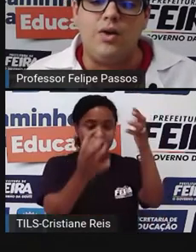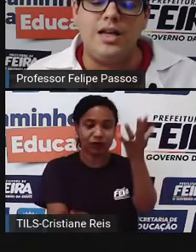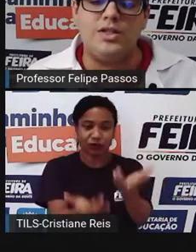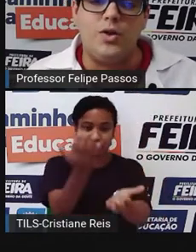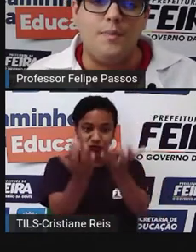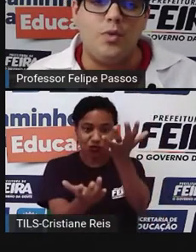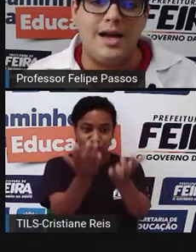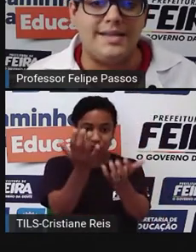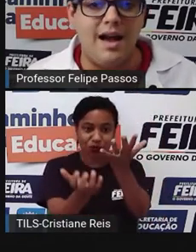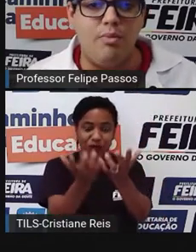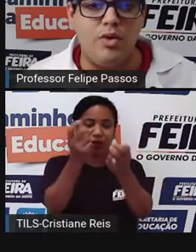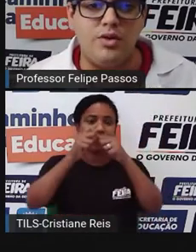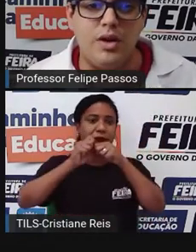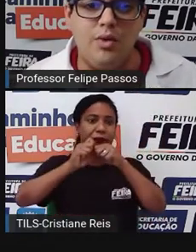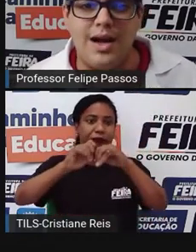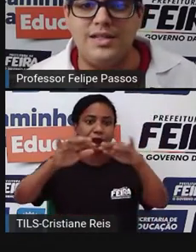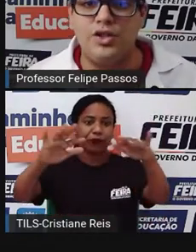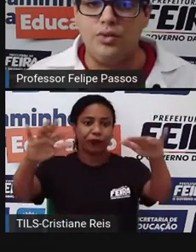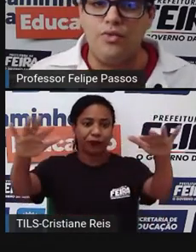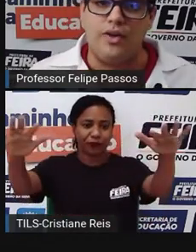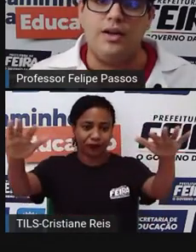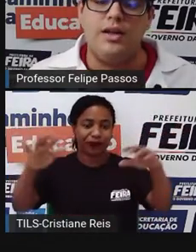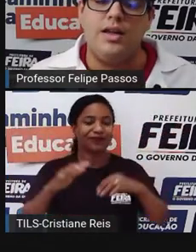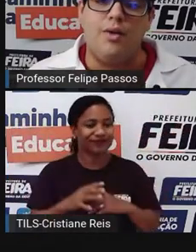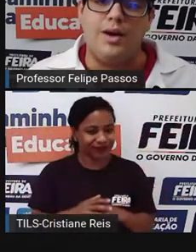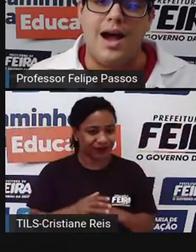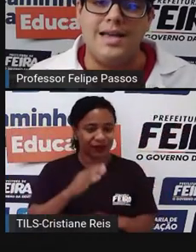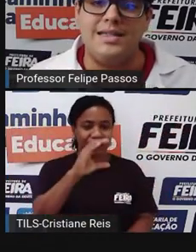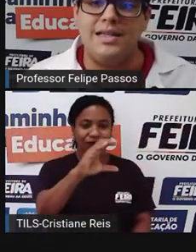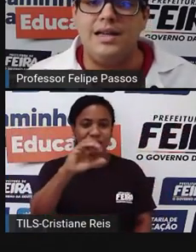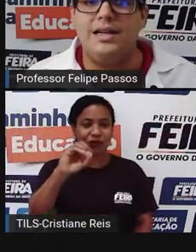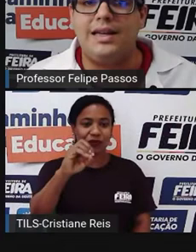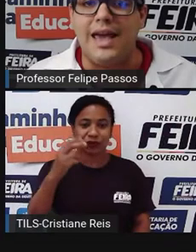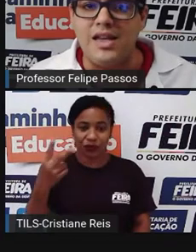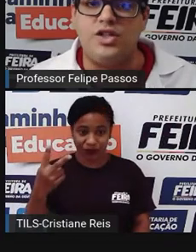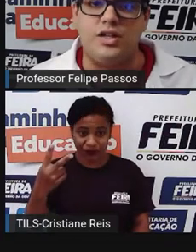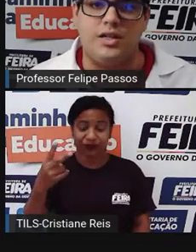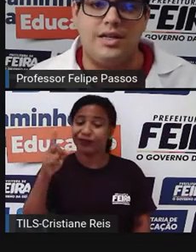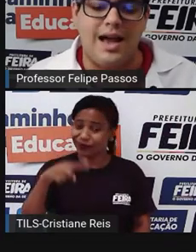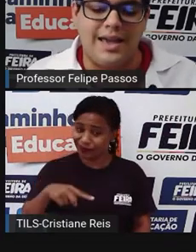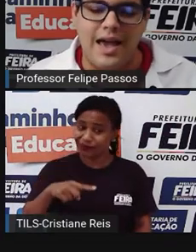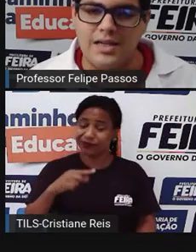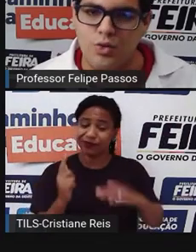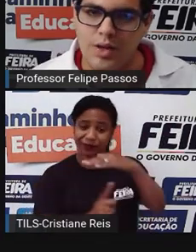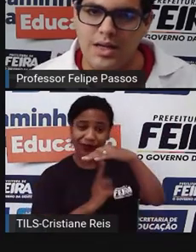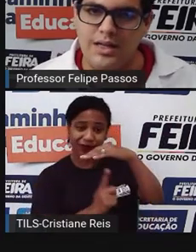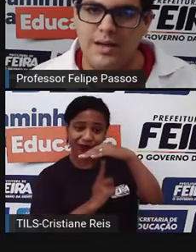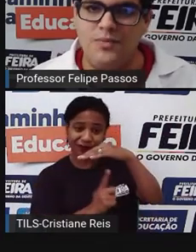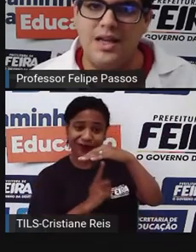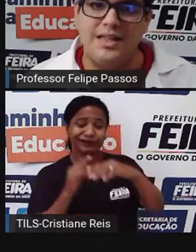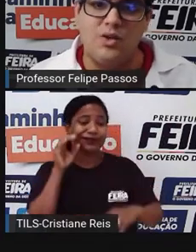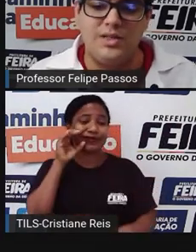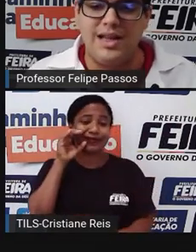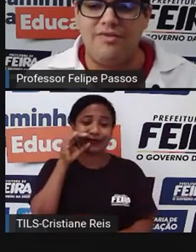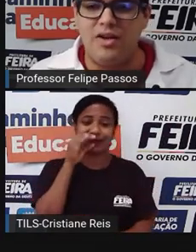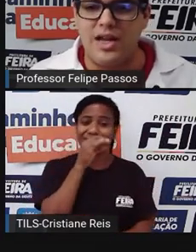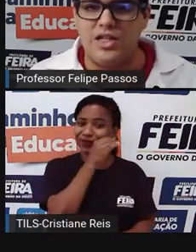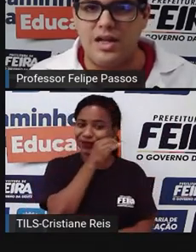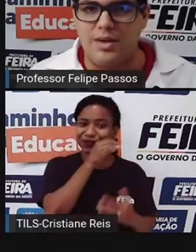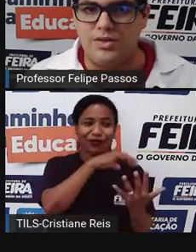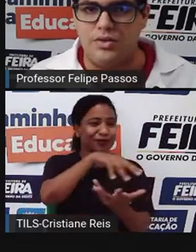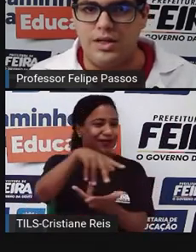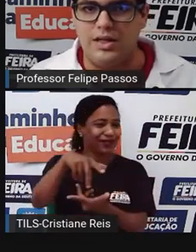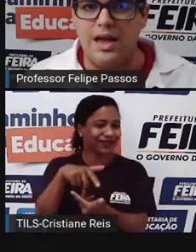Então, olha só, o gás carbônico é um gás estufa, é um gás quente que aquece o planeta. Então, se a